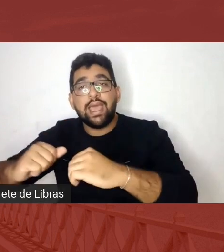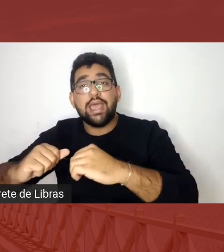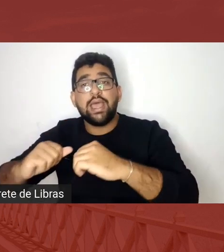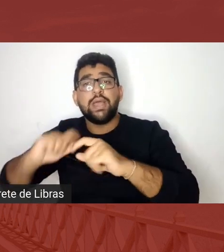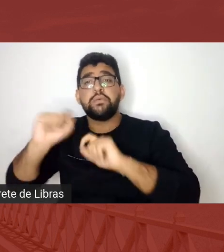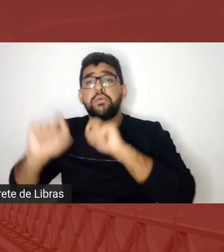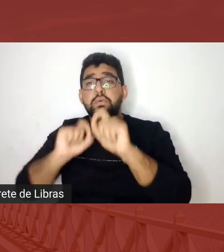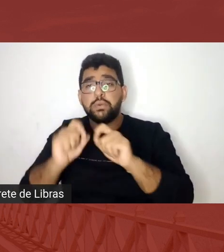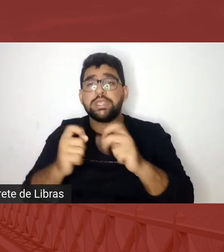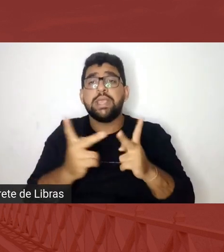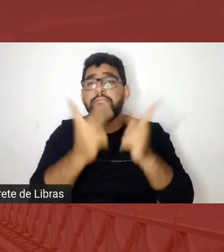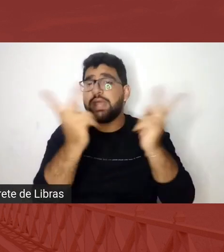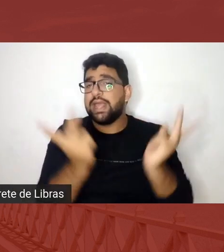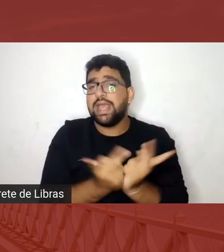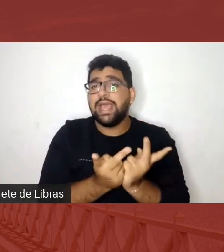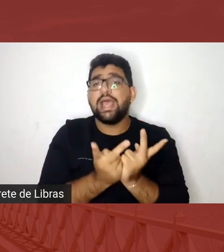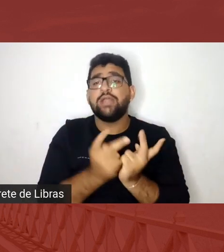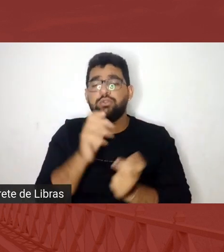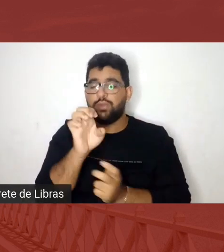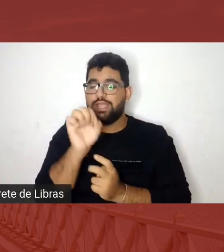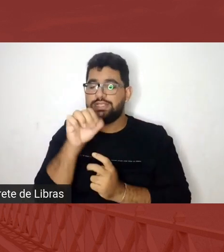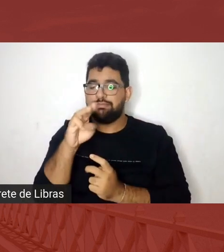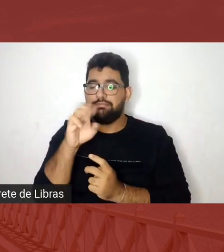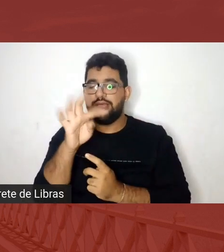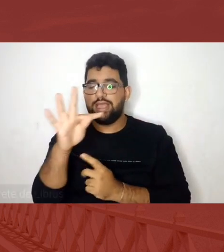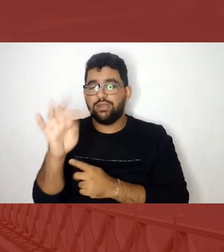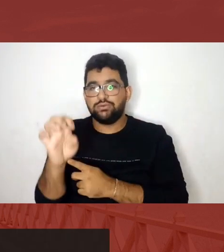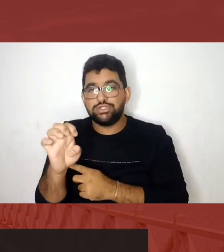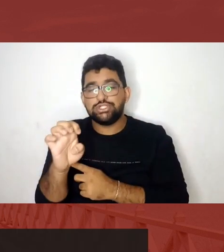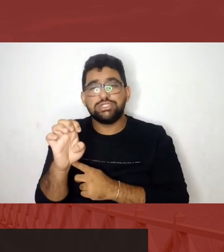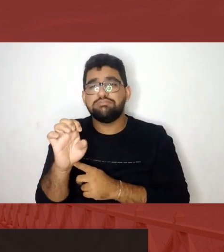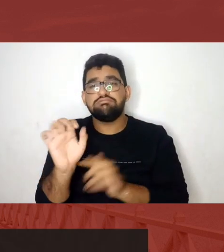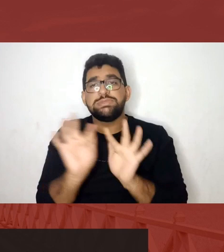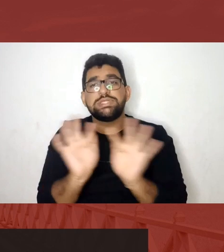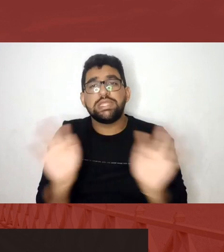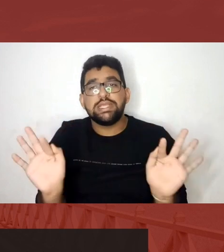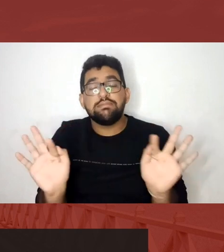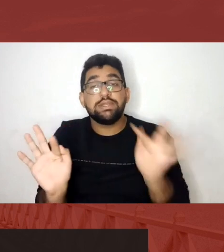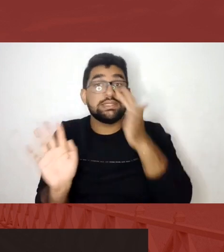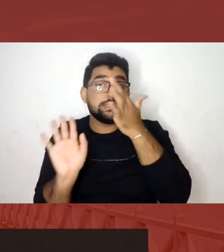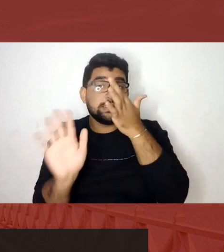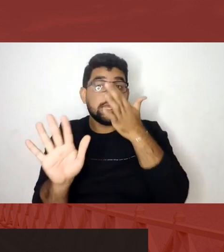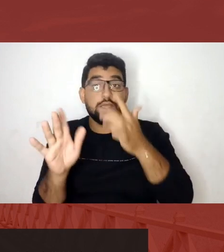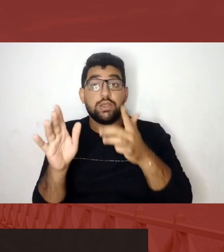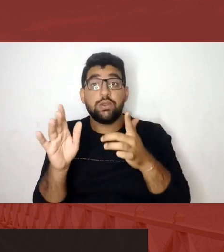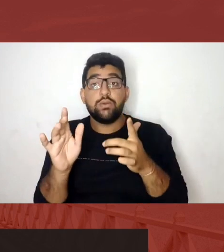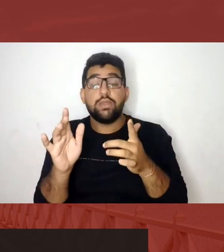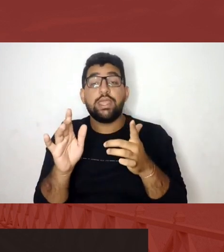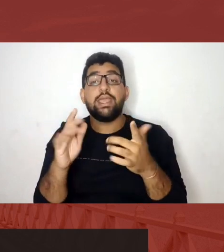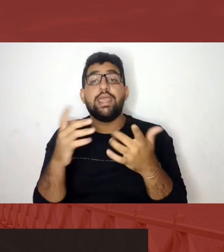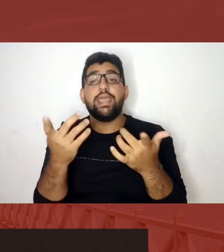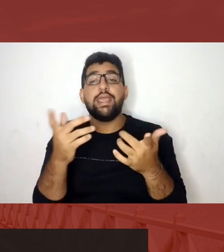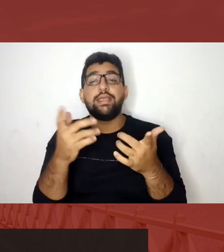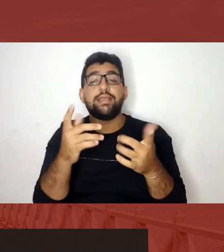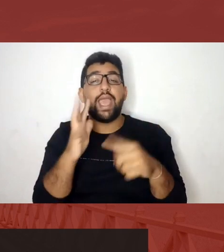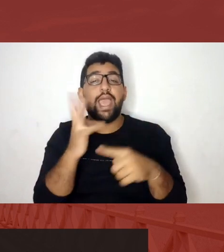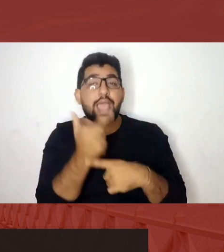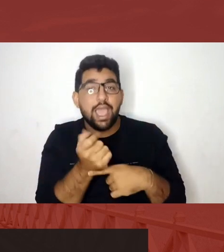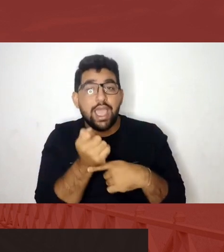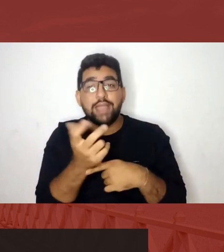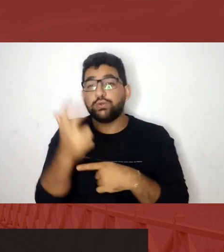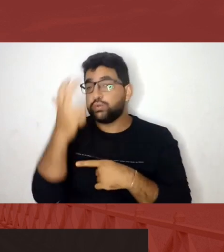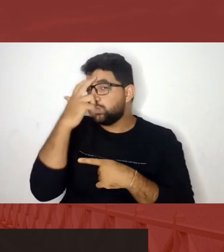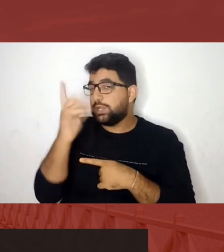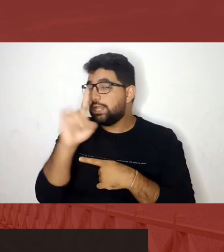esmaltado. E aí todo esse conjunto de arte, cultura, não era reconhecido como um